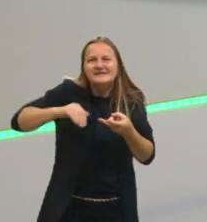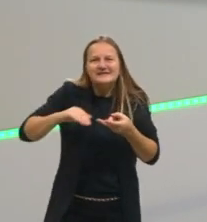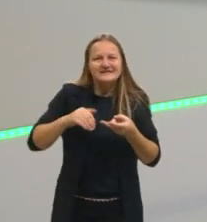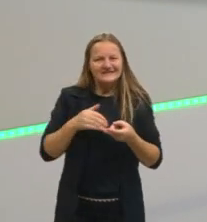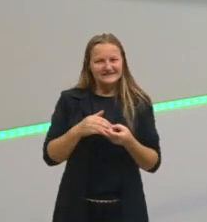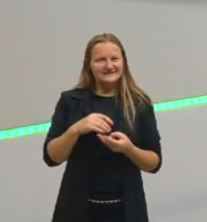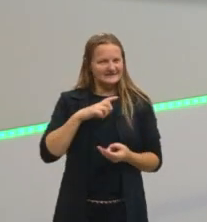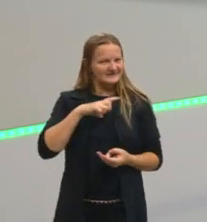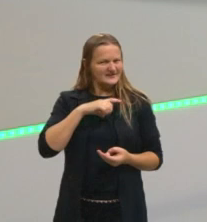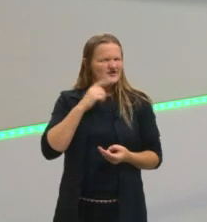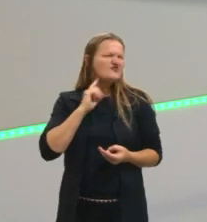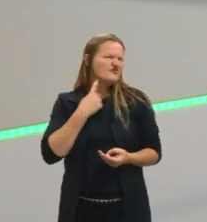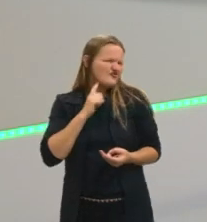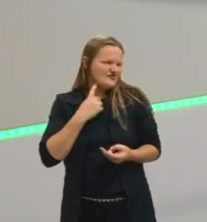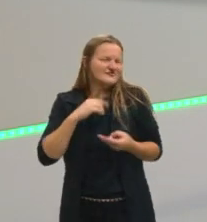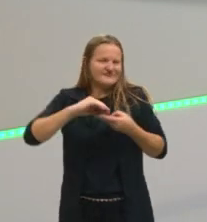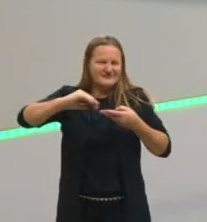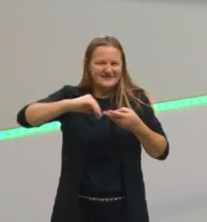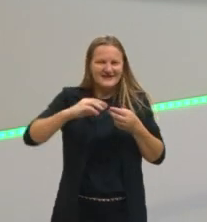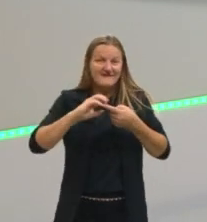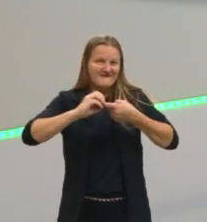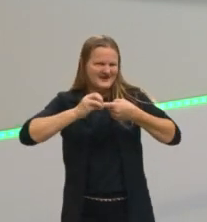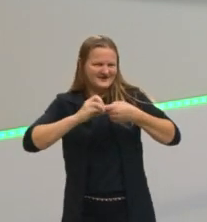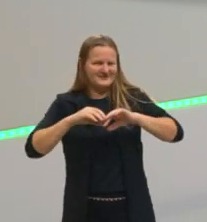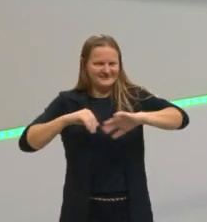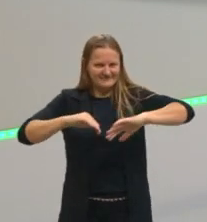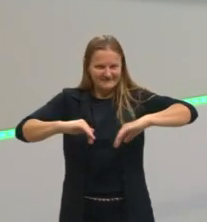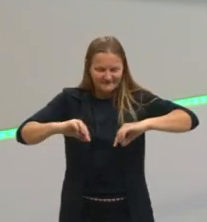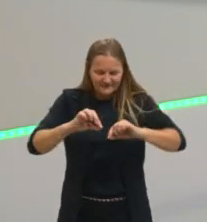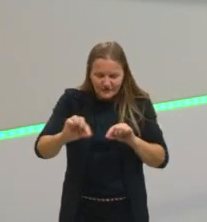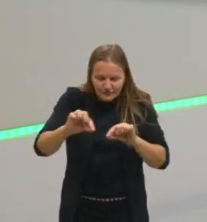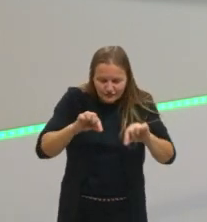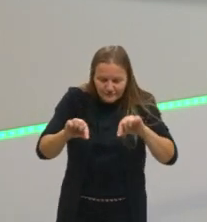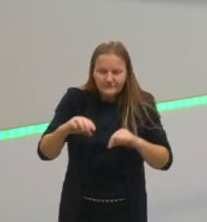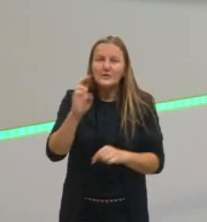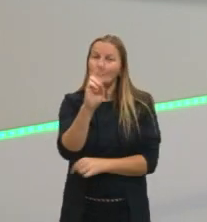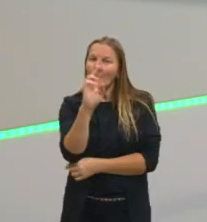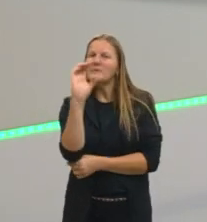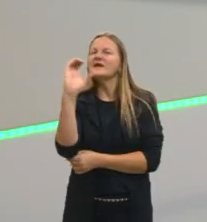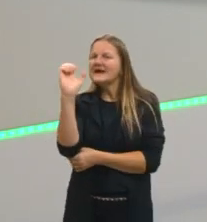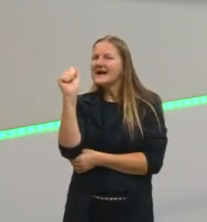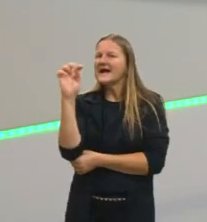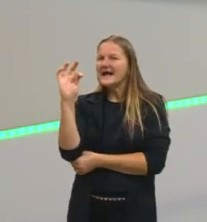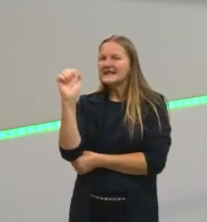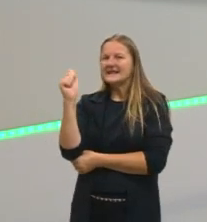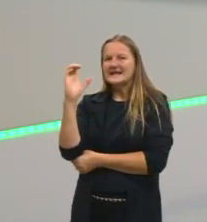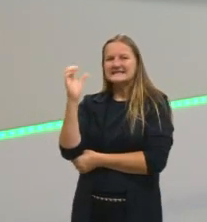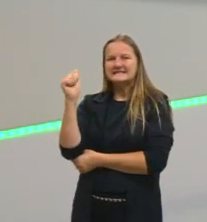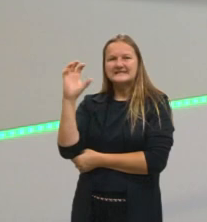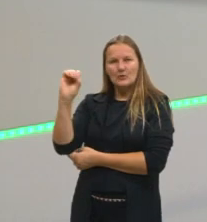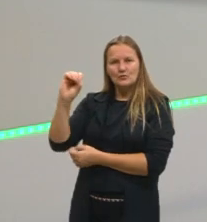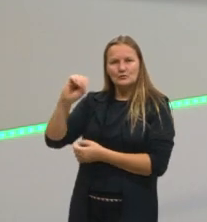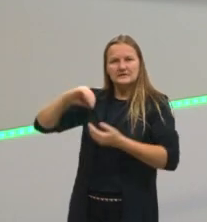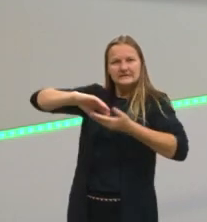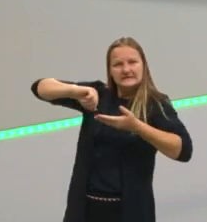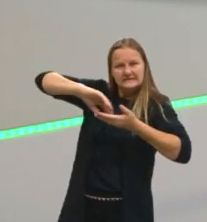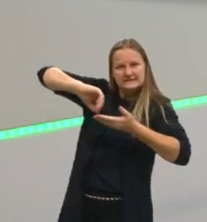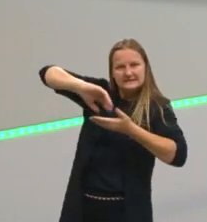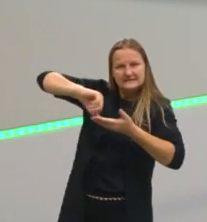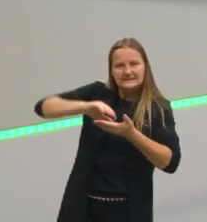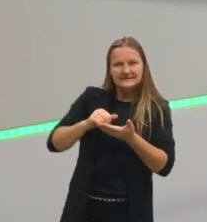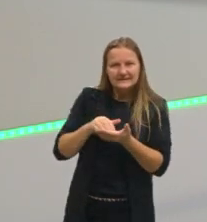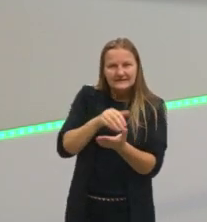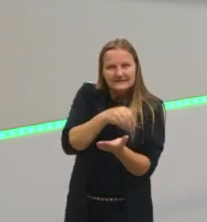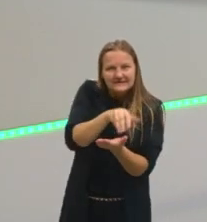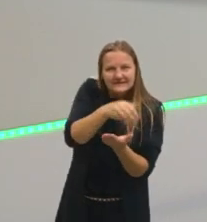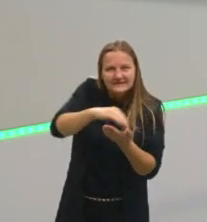defeito, é o ideal, né? De fazer, não quer dizer que todo mundo tenha que fazer. Mas o ideal seria tirar as pedras, as impurezas, né? Daquela mistura.